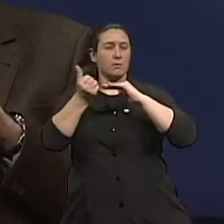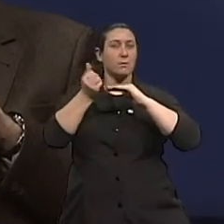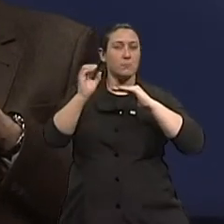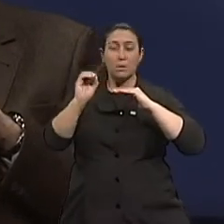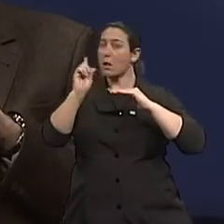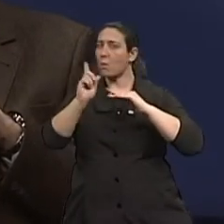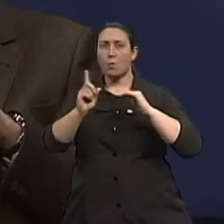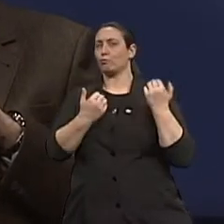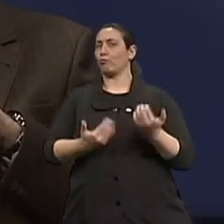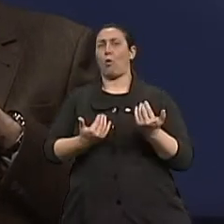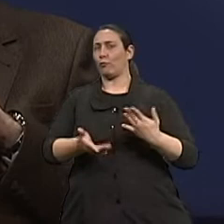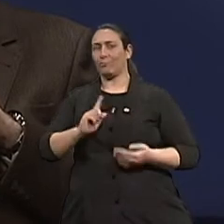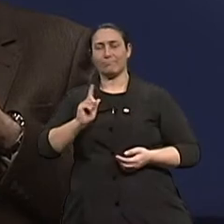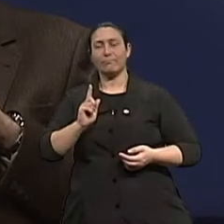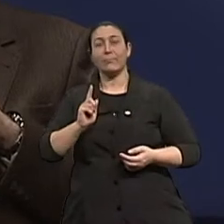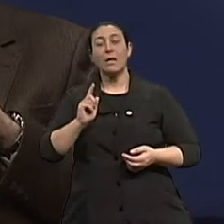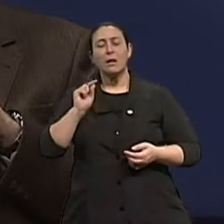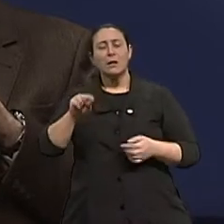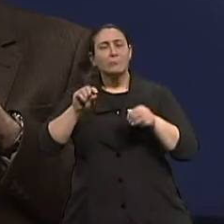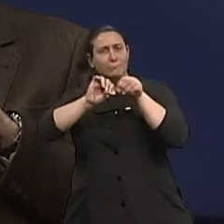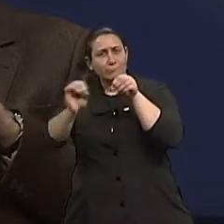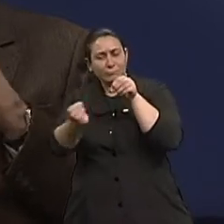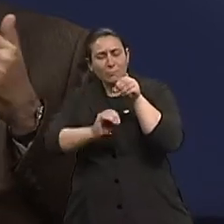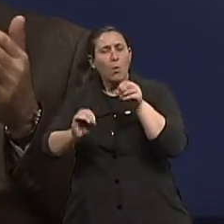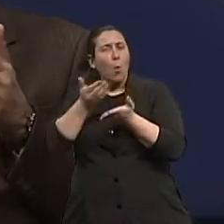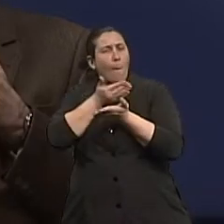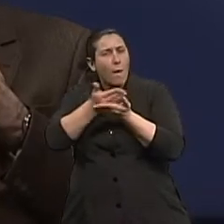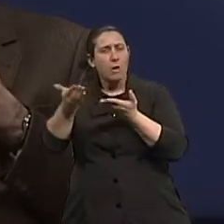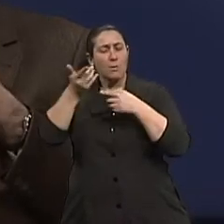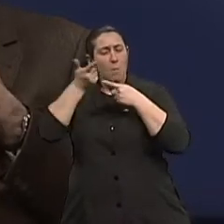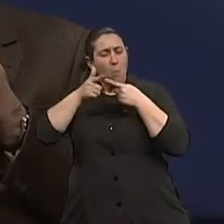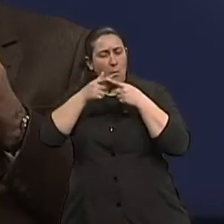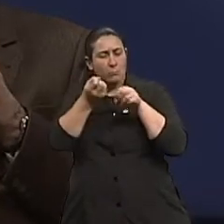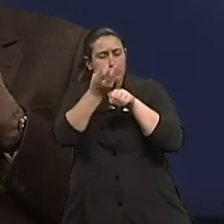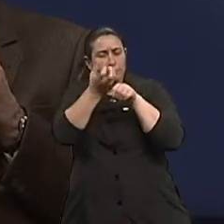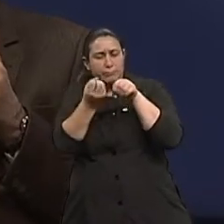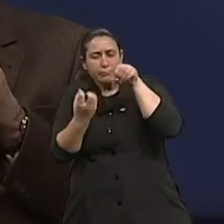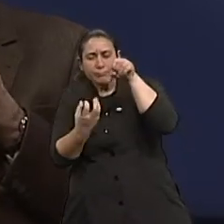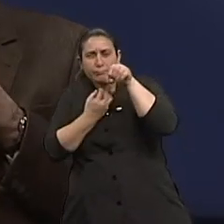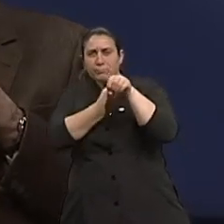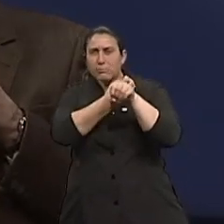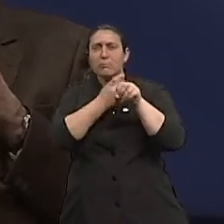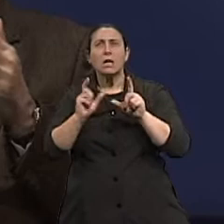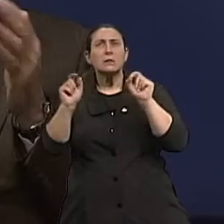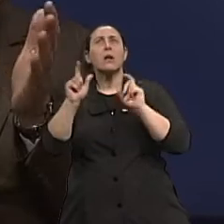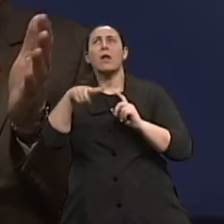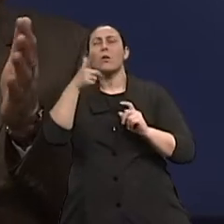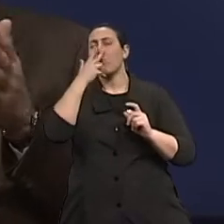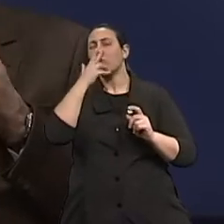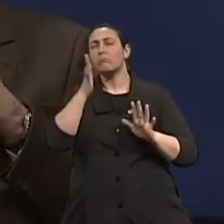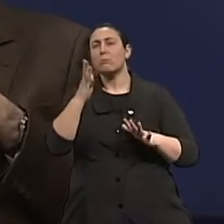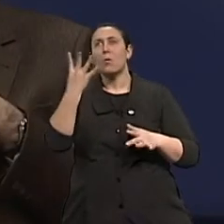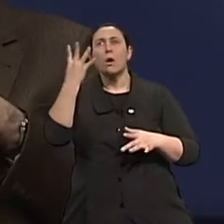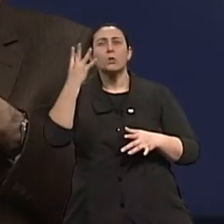aumento começa a se tornar mais expressivo, né? A cada 4, 4